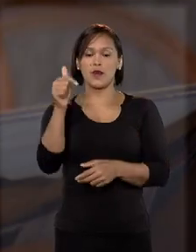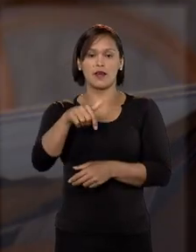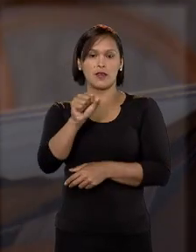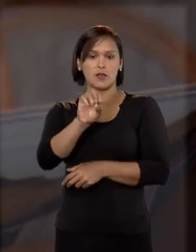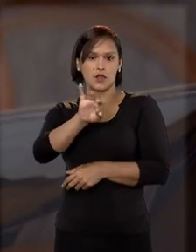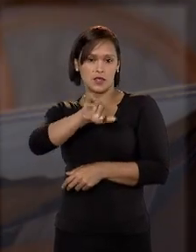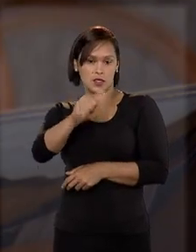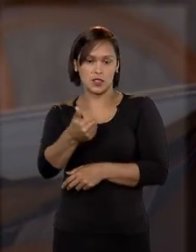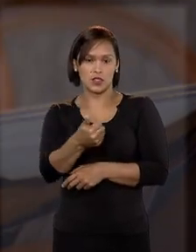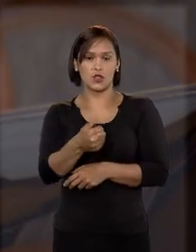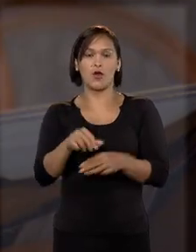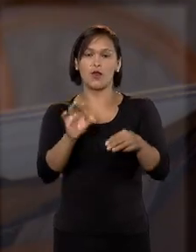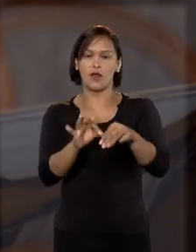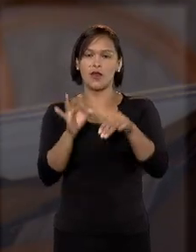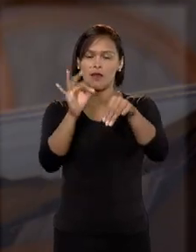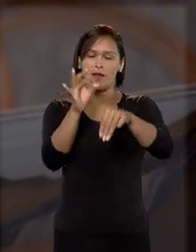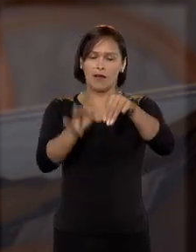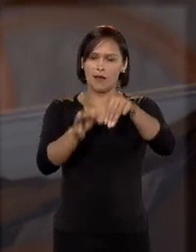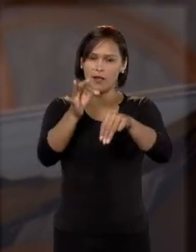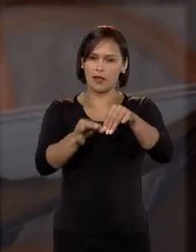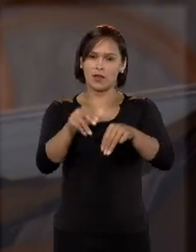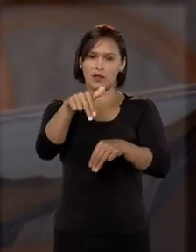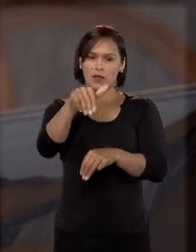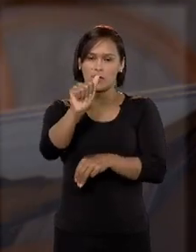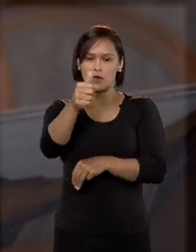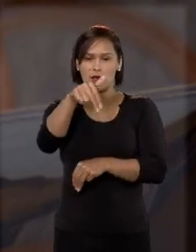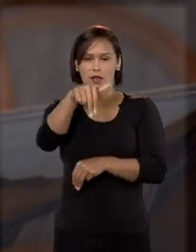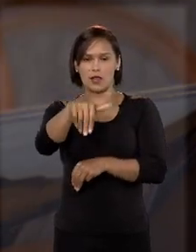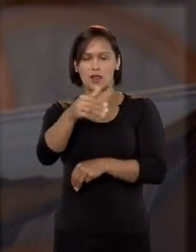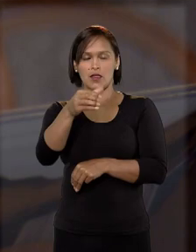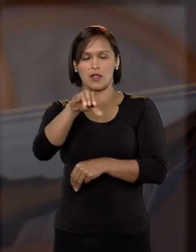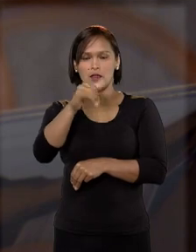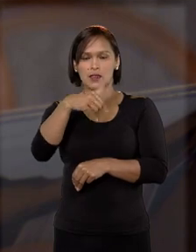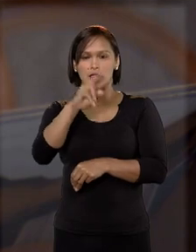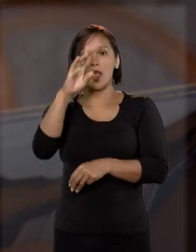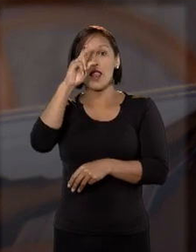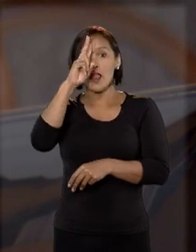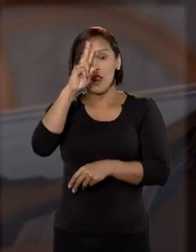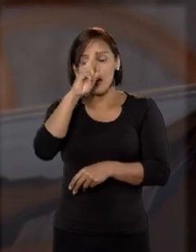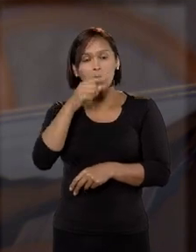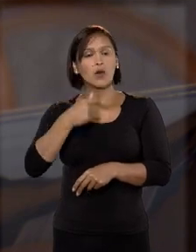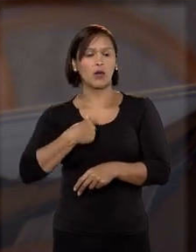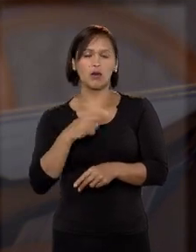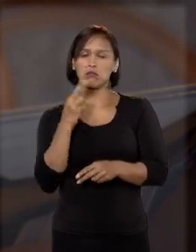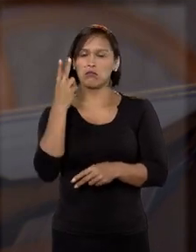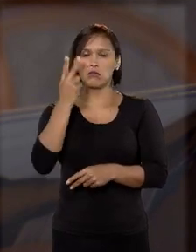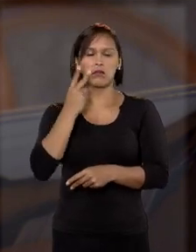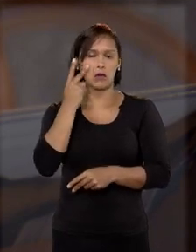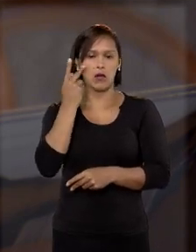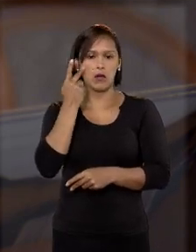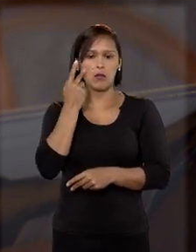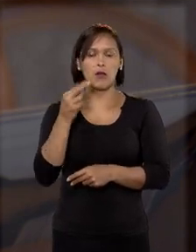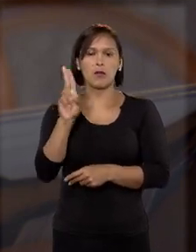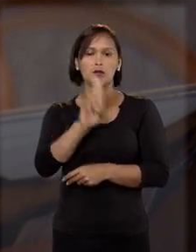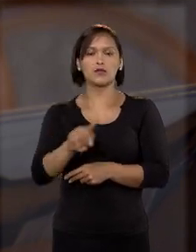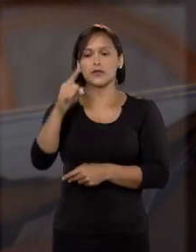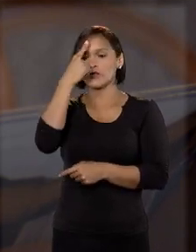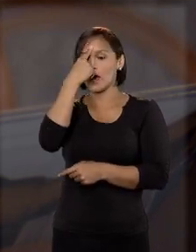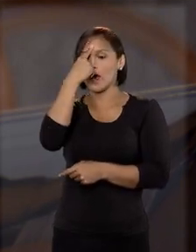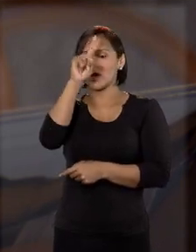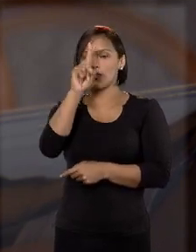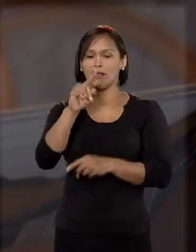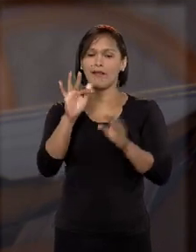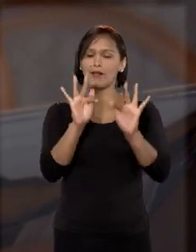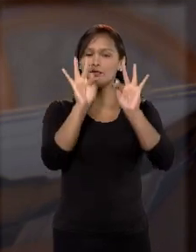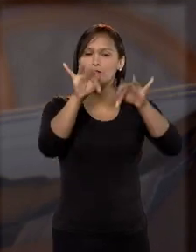No STJ, a relatora do Recurso Especial, ministra Nancy Andrigue, lembrou que a partilha do patrimônio está normalmente associada à